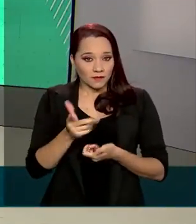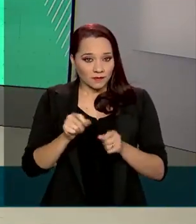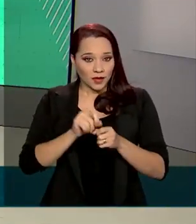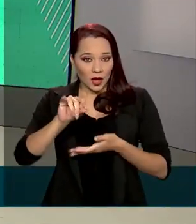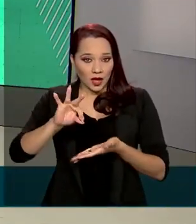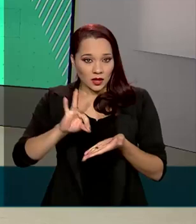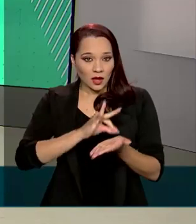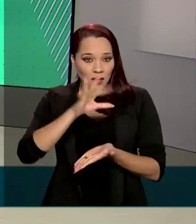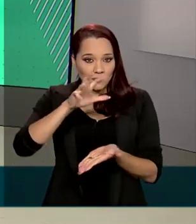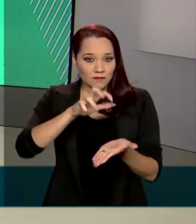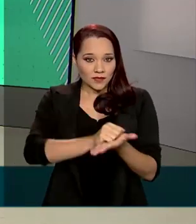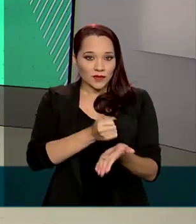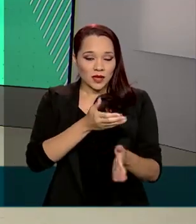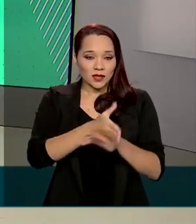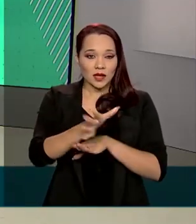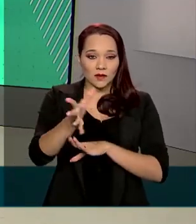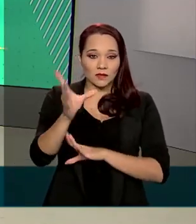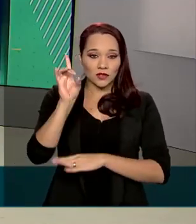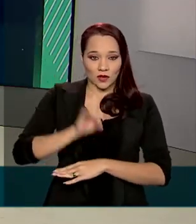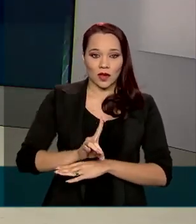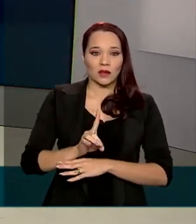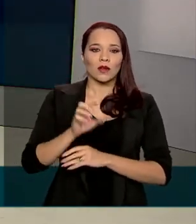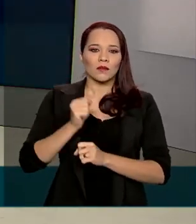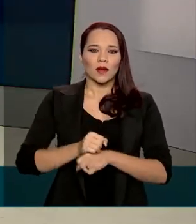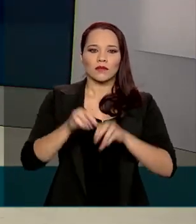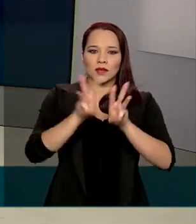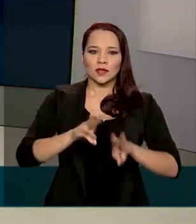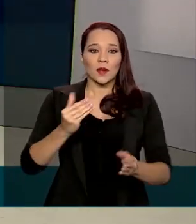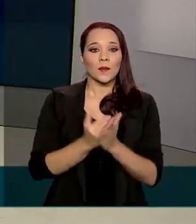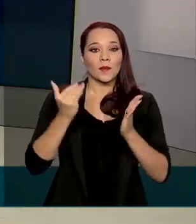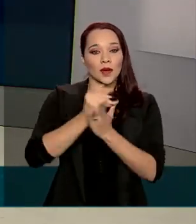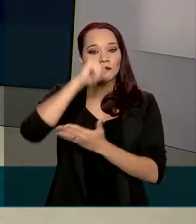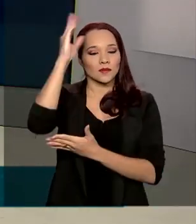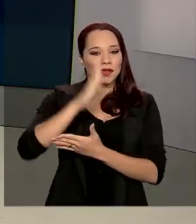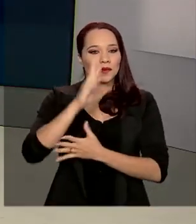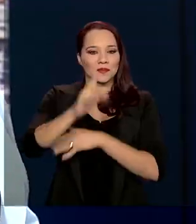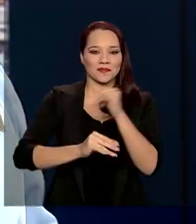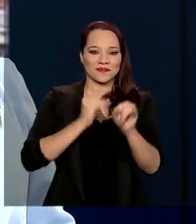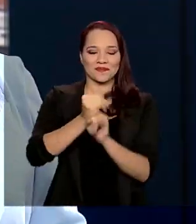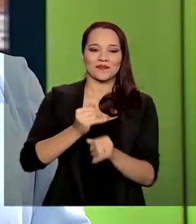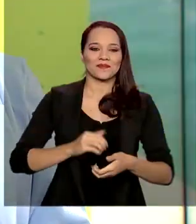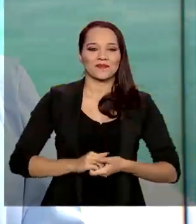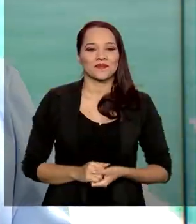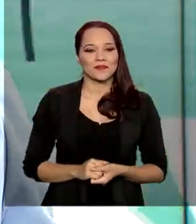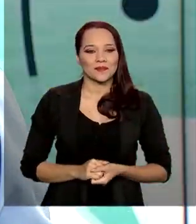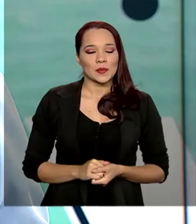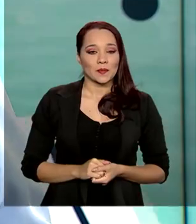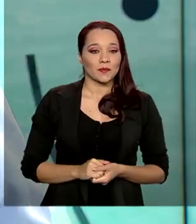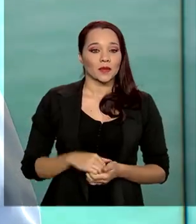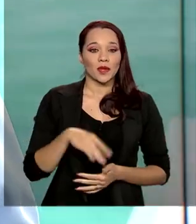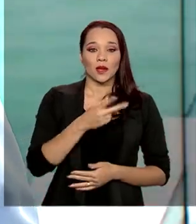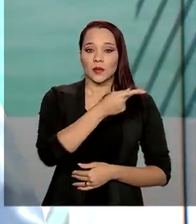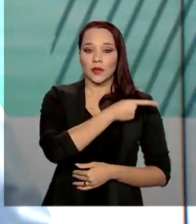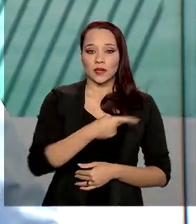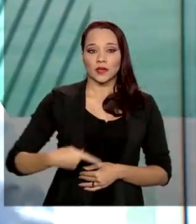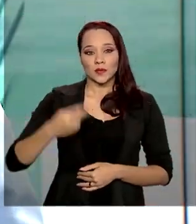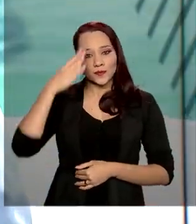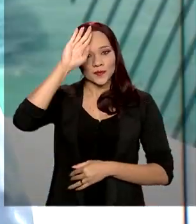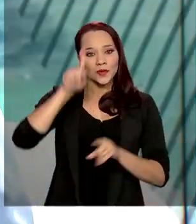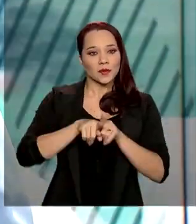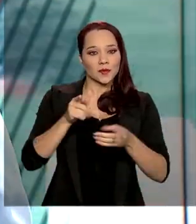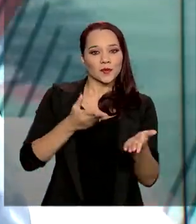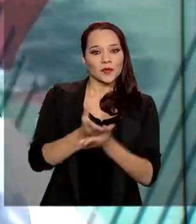ter acesso ao benefício, acesse a plataforma Mais Brasil na internet. E o presidente Jair Bolsonaro também